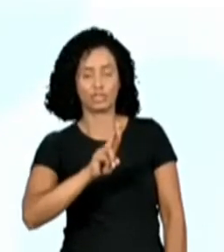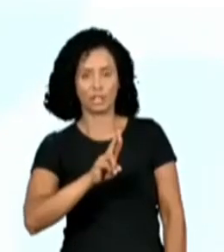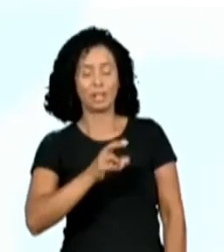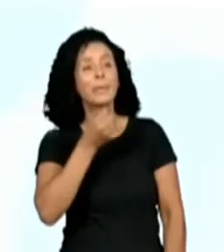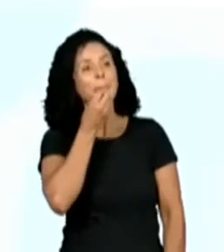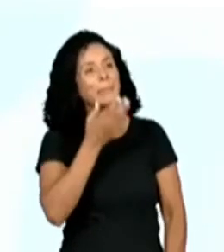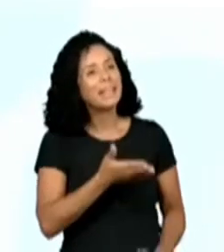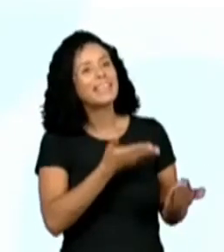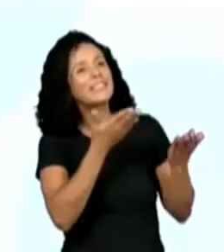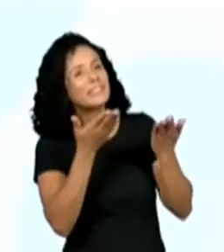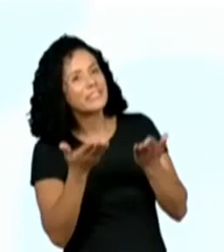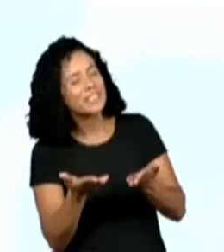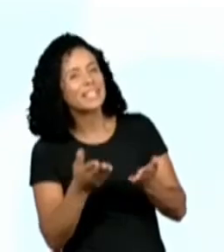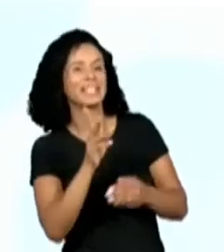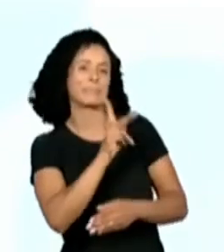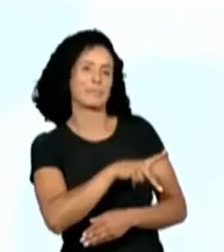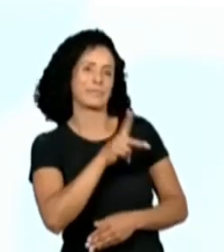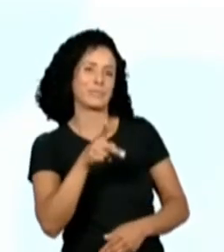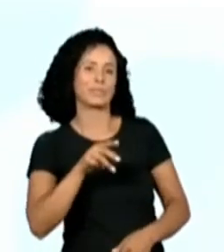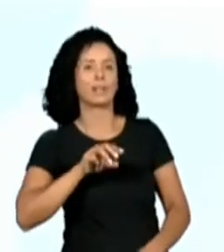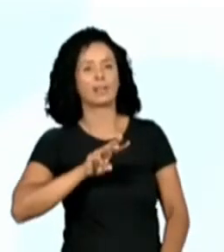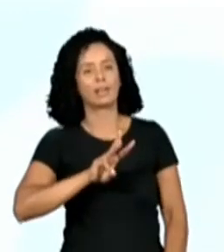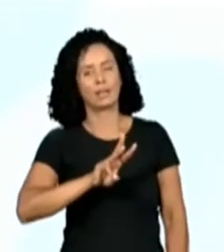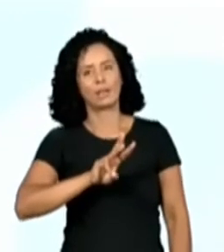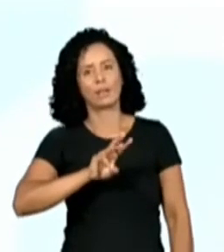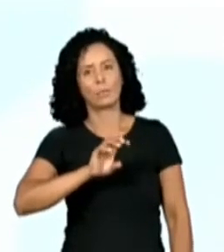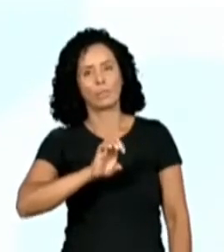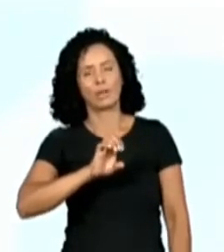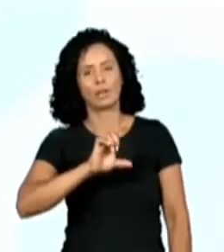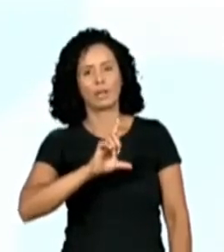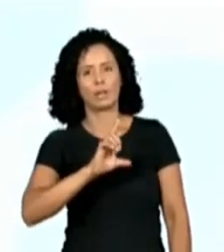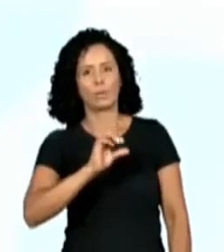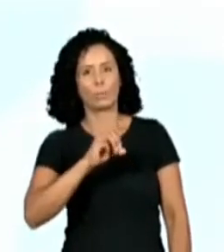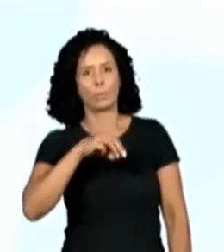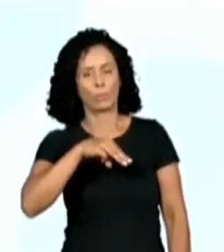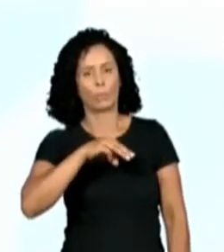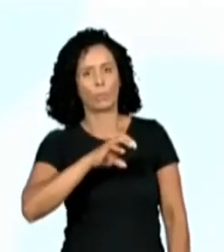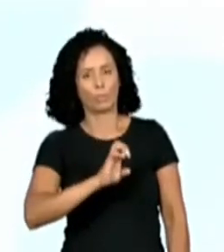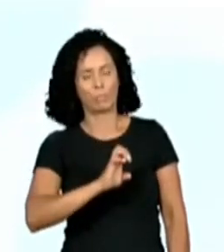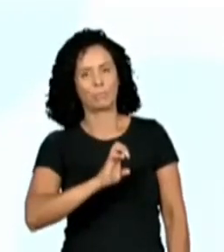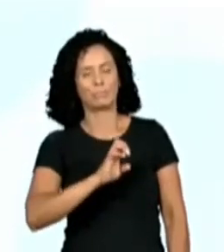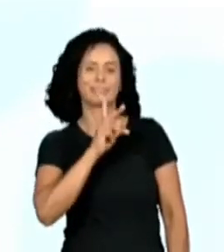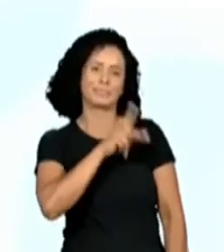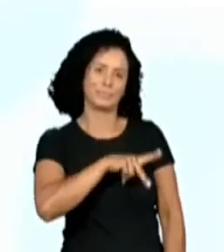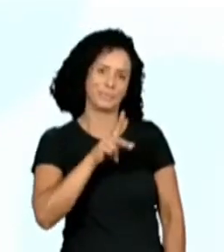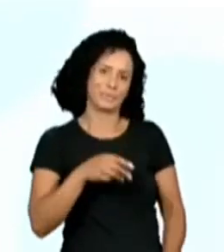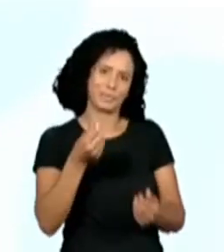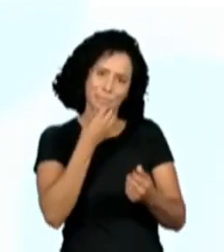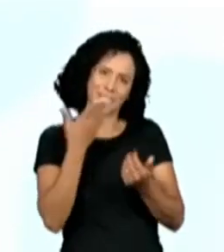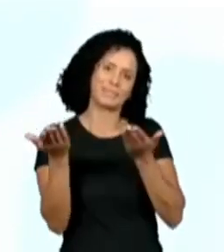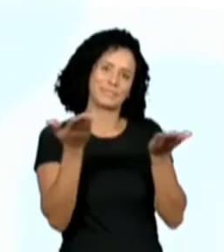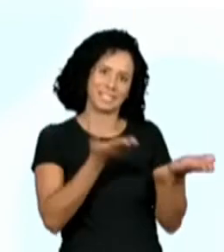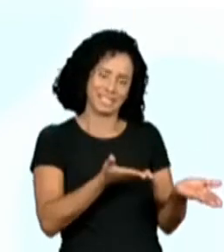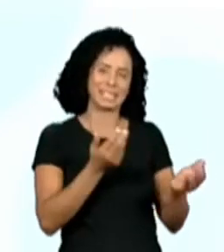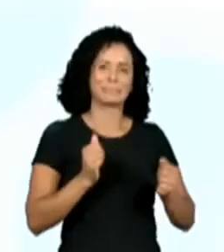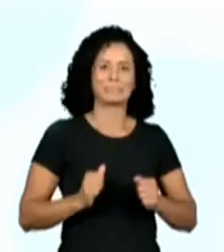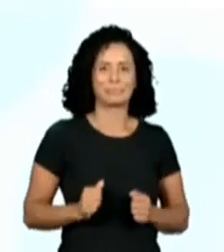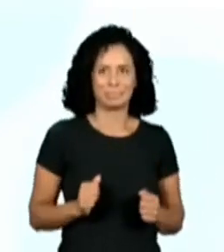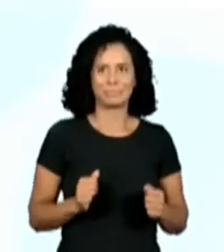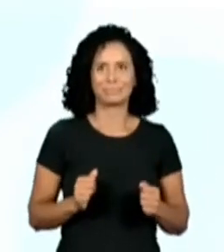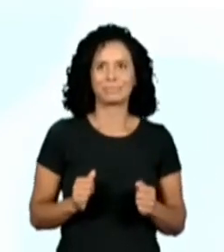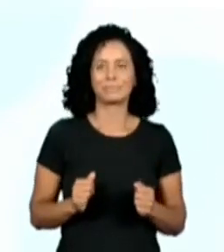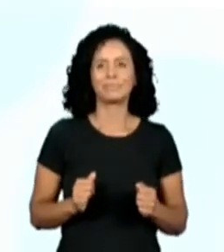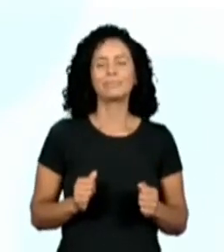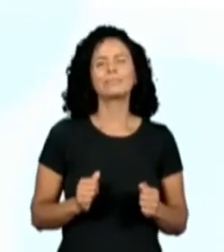Let's check how it happens around the world. Vamos dar uma olhada como é que isso aí acontece ao redor do mundo aí. Então, a